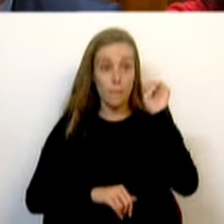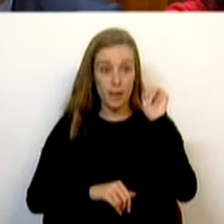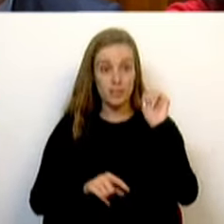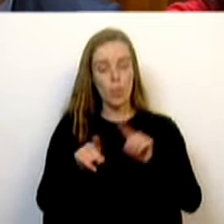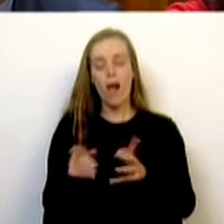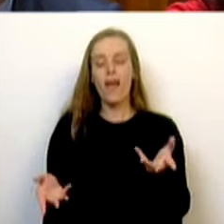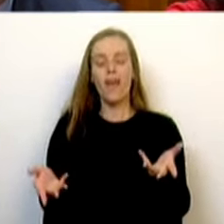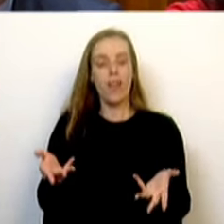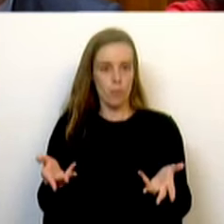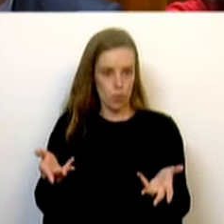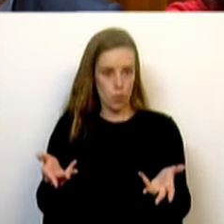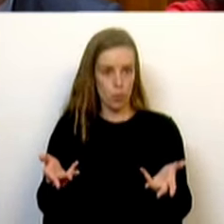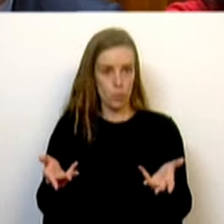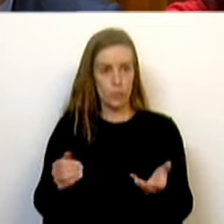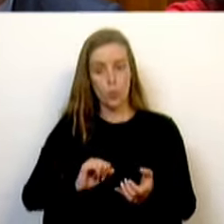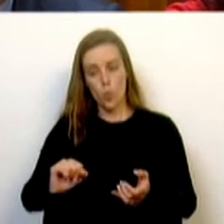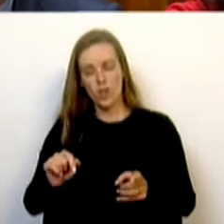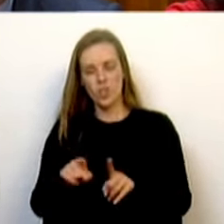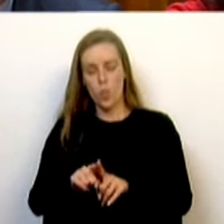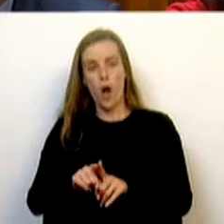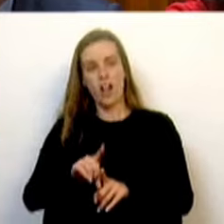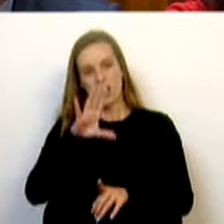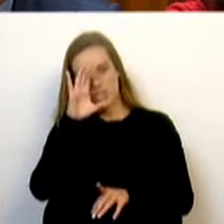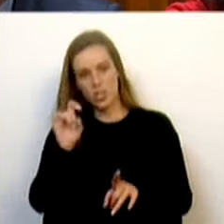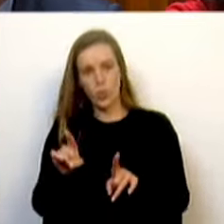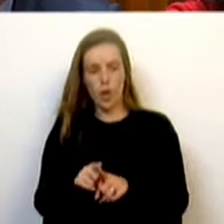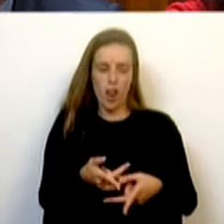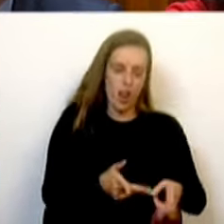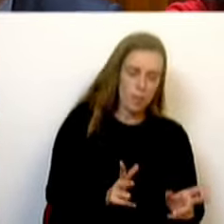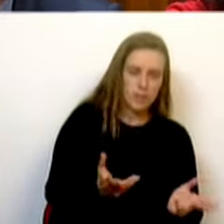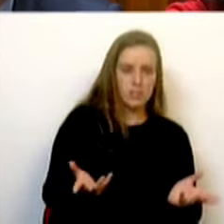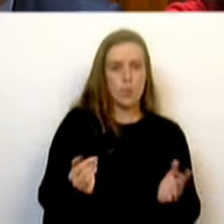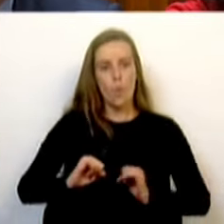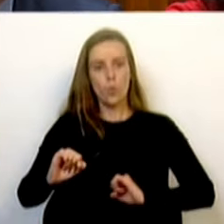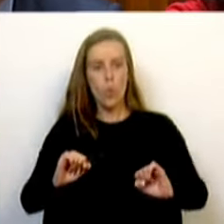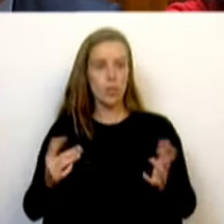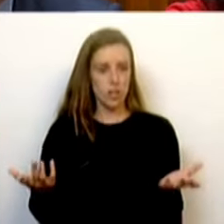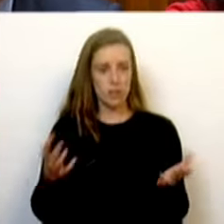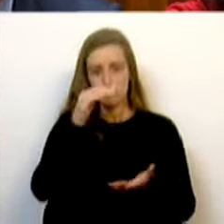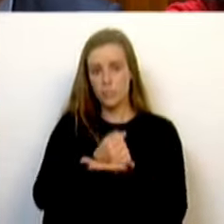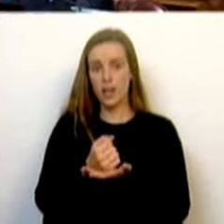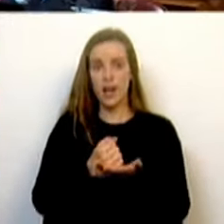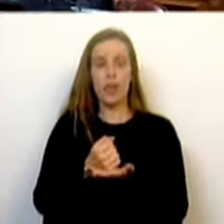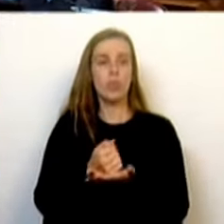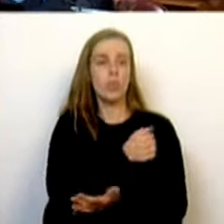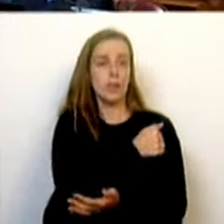equilíbrio contra o estatismo e contra a liberalização total do mercado de arrendamento.